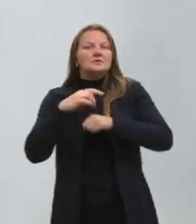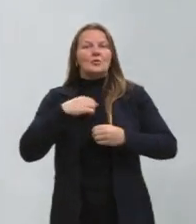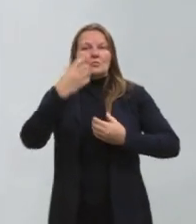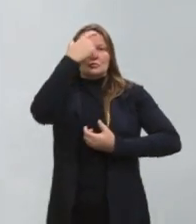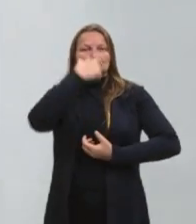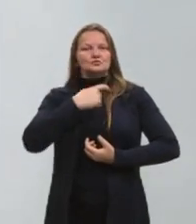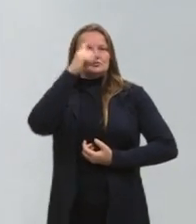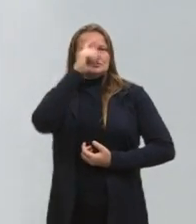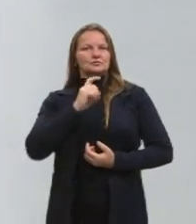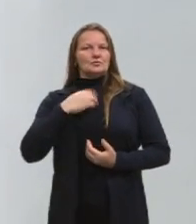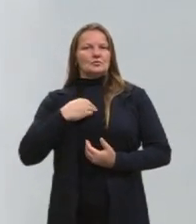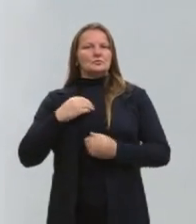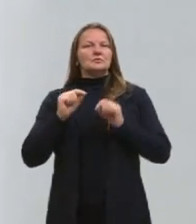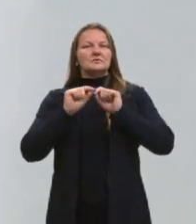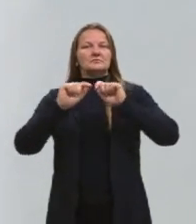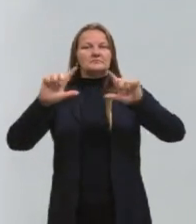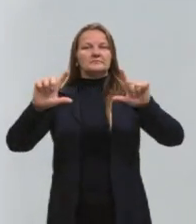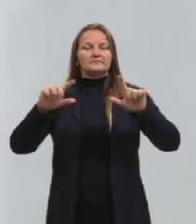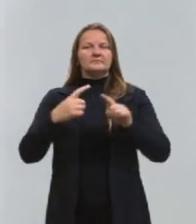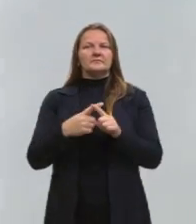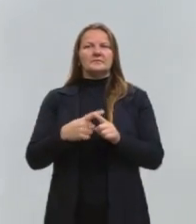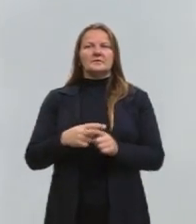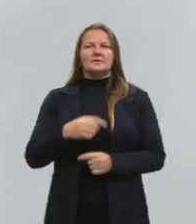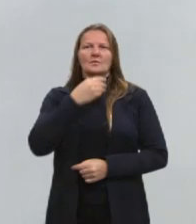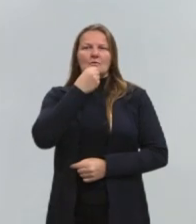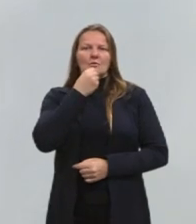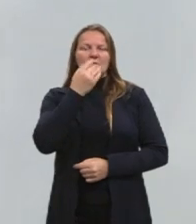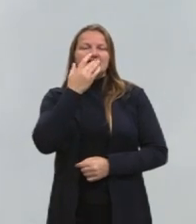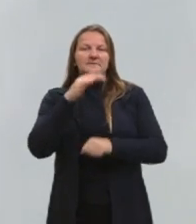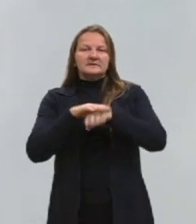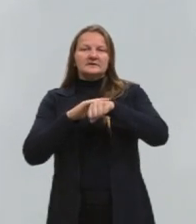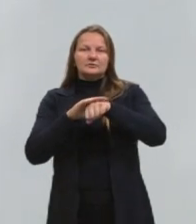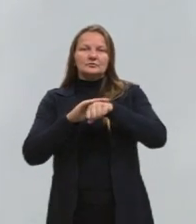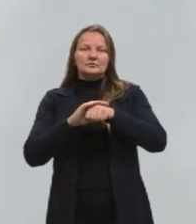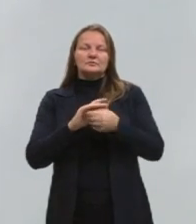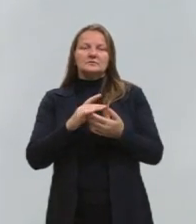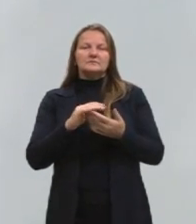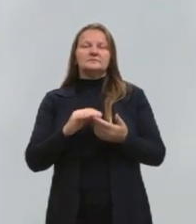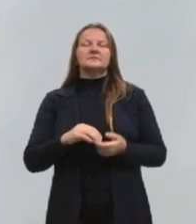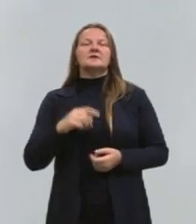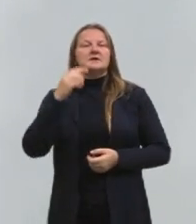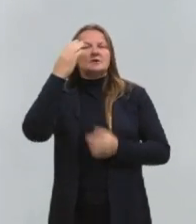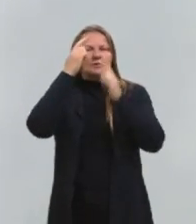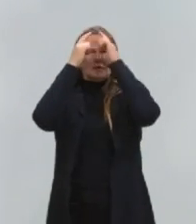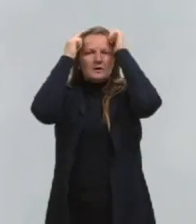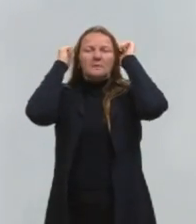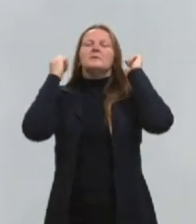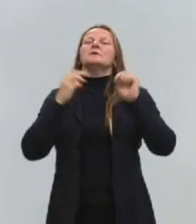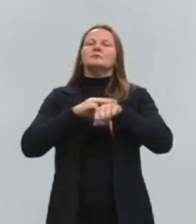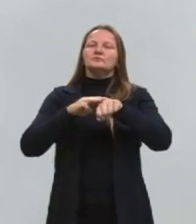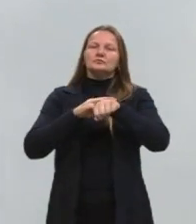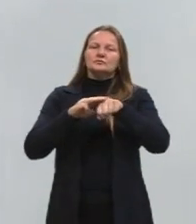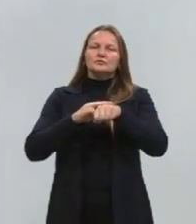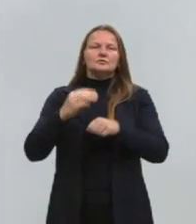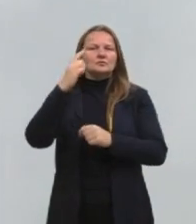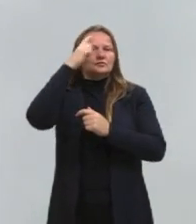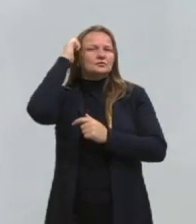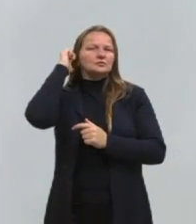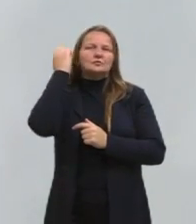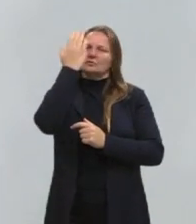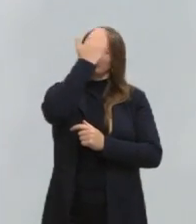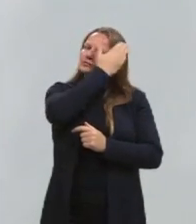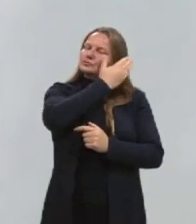sou, e o que está aparecendo na tela. Então, eu sou um homem branco, eu tenho cabelo castanho bem escuro, uso ele curto para o lado,